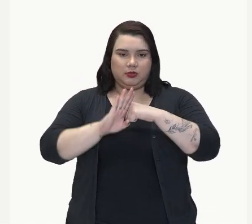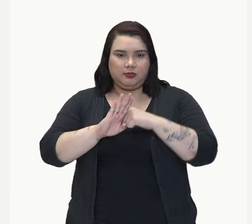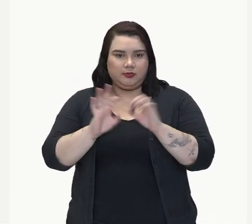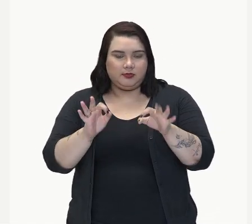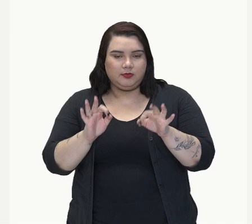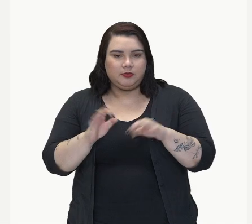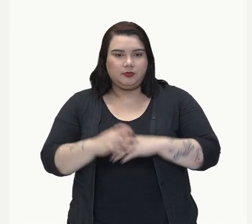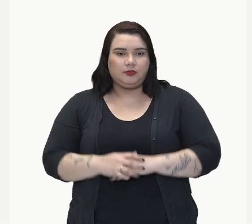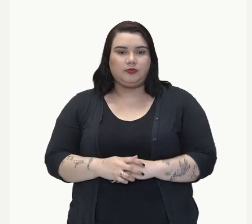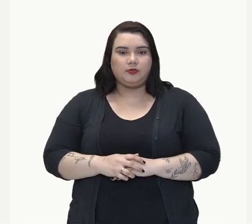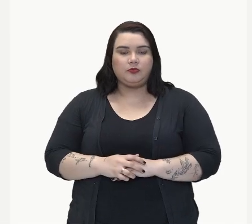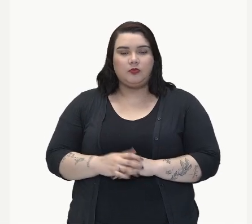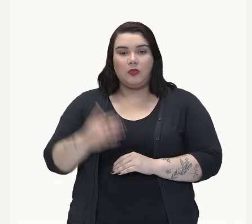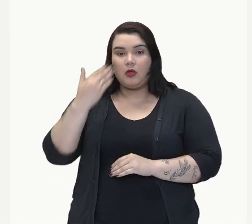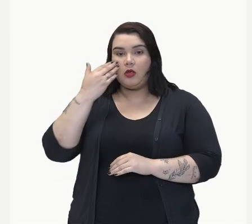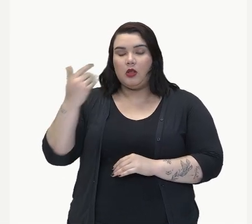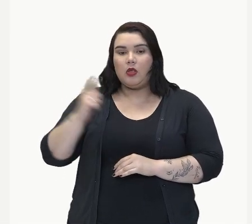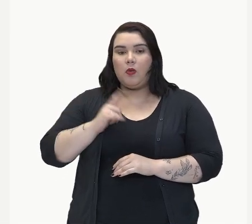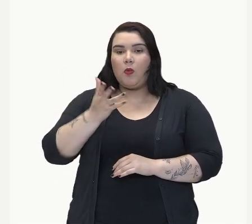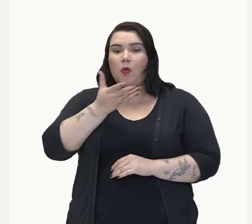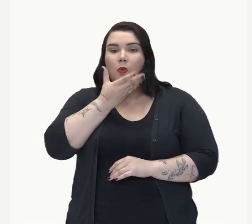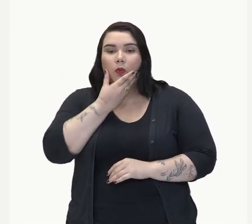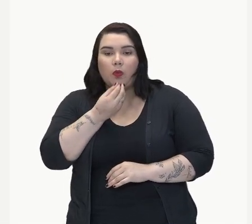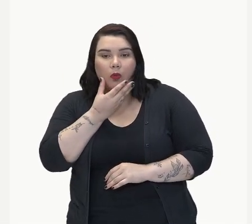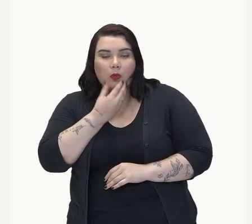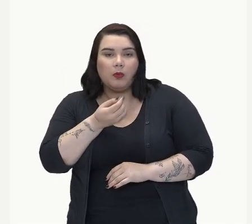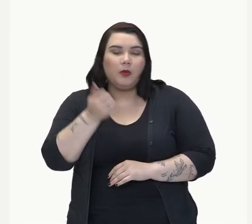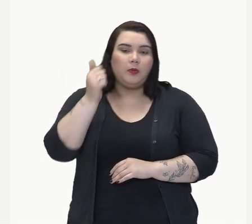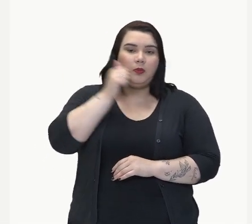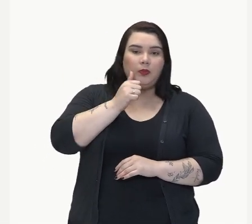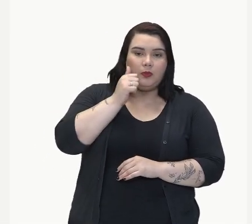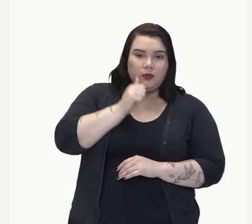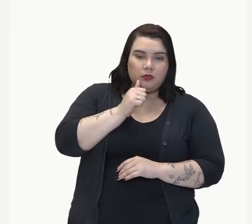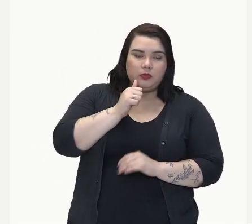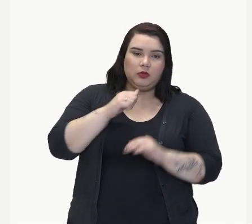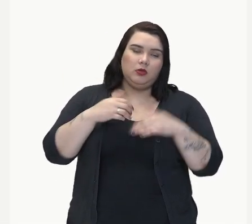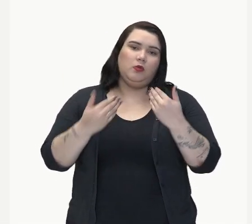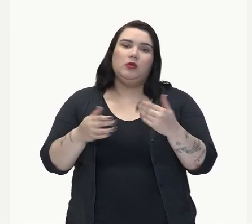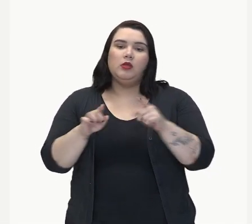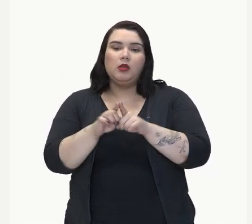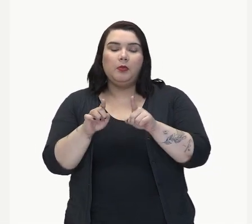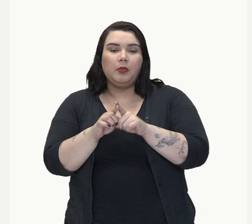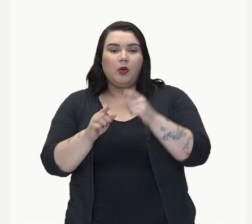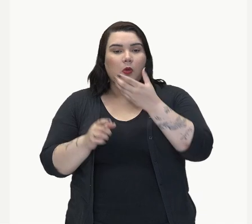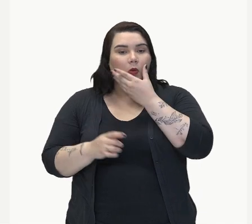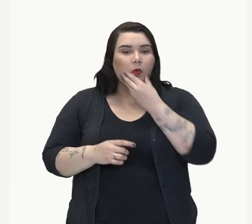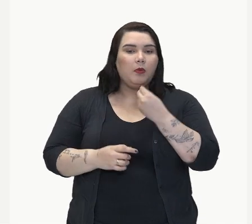mulheres. Então, veja. Temos aqui, o é que diz?